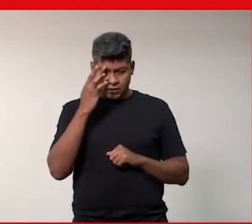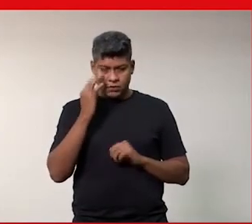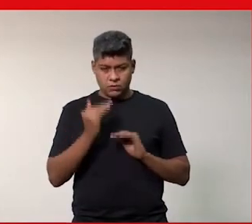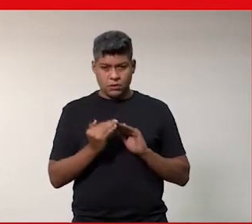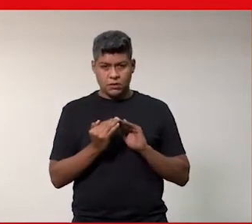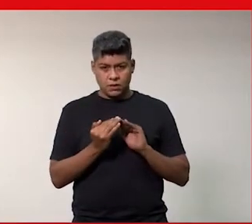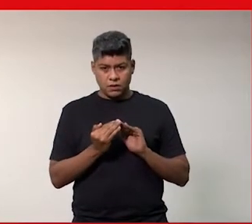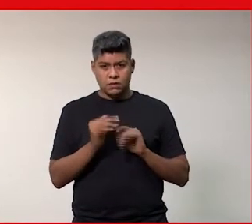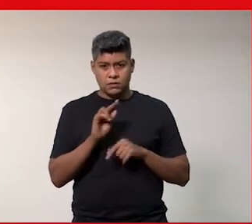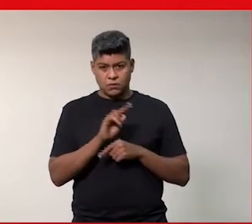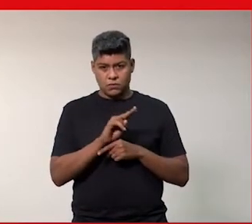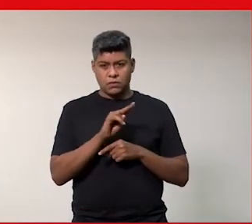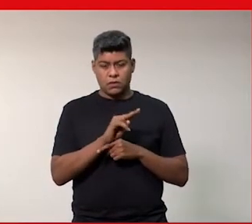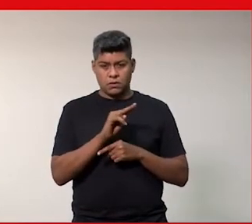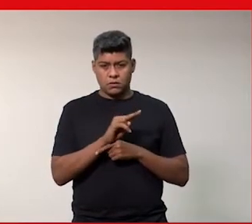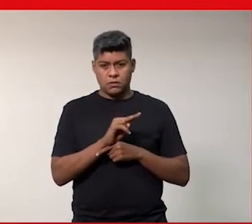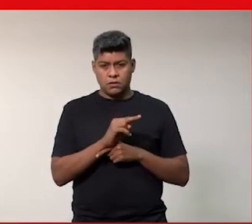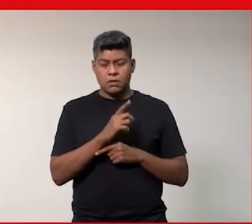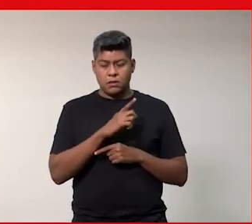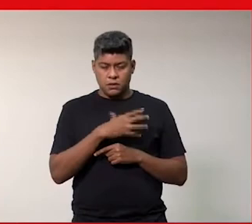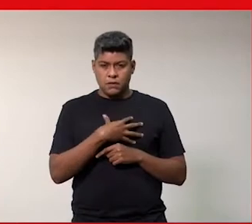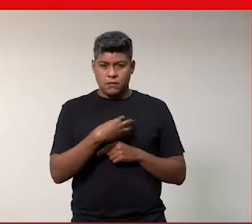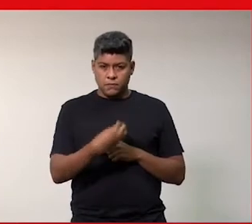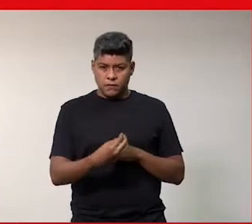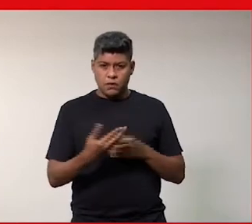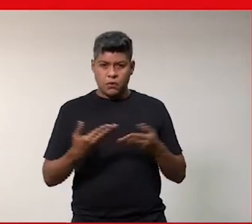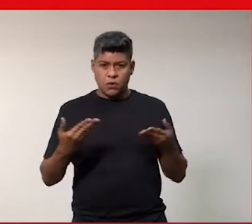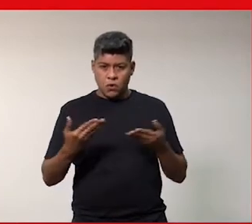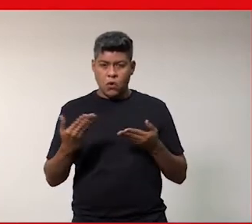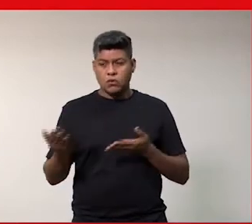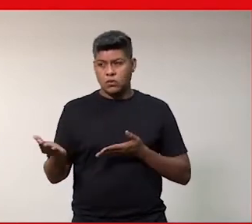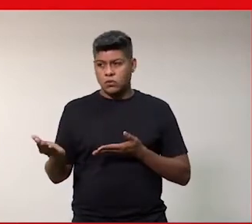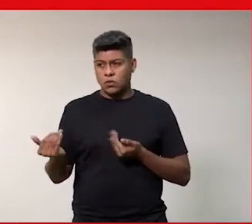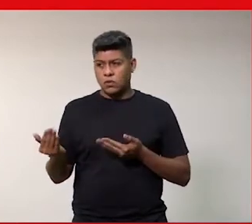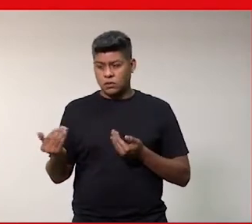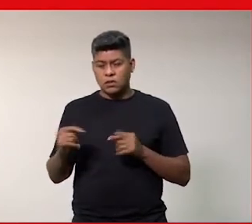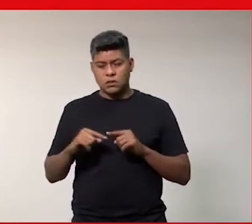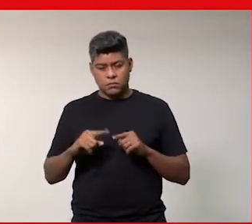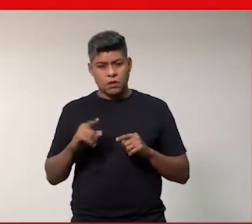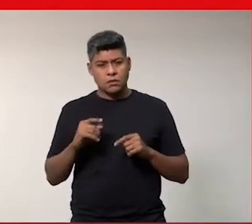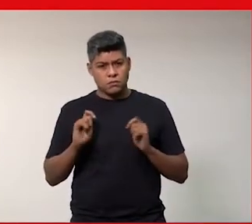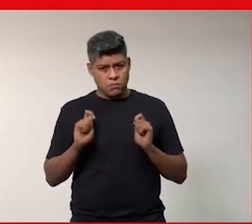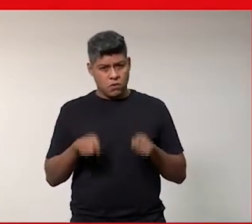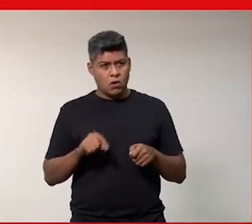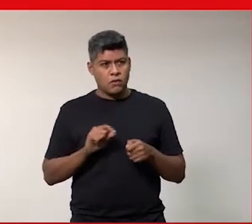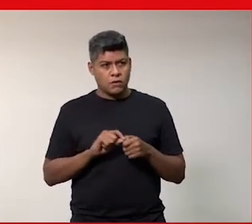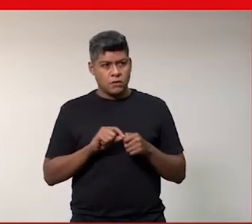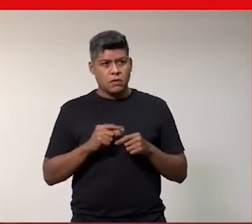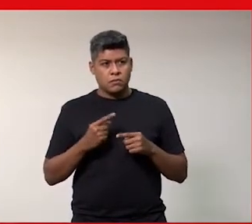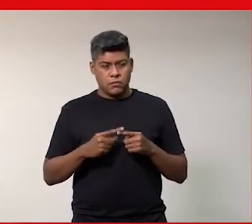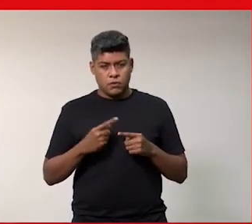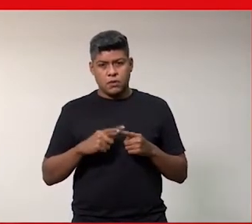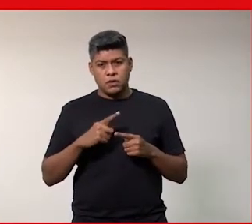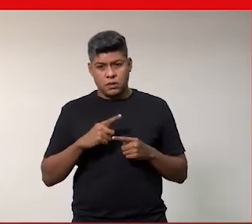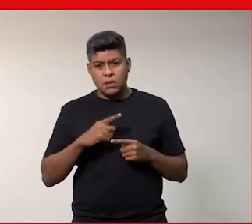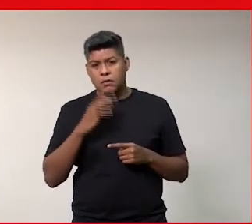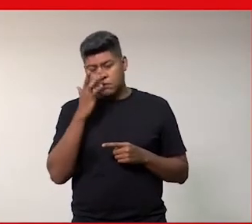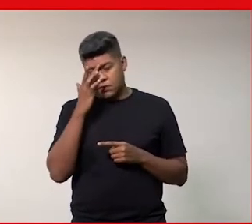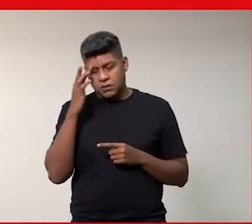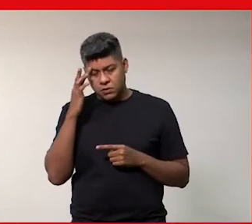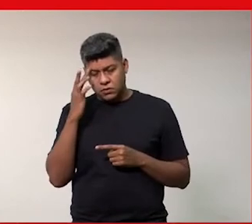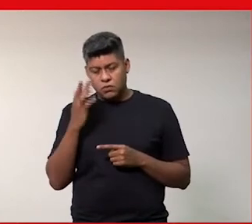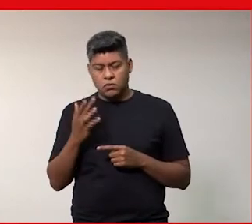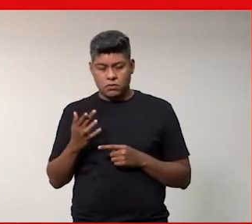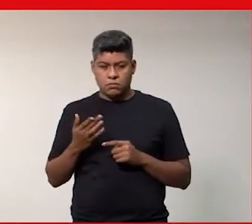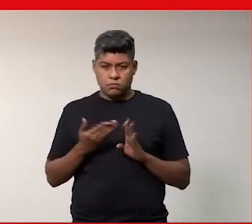minha casa para cuidar e eu tenho filhos que hoje são adolescentes mas eu só pude fazer isso porque eu tinha essas pessoas para